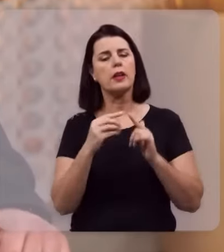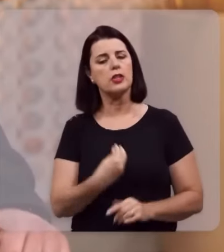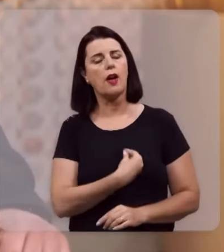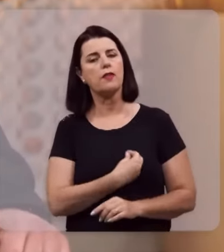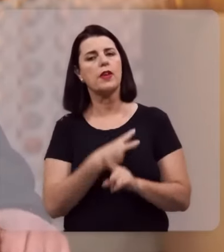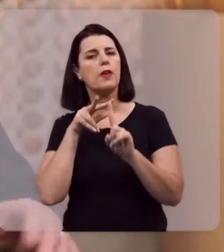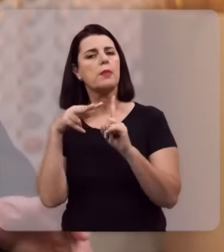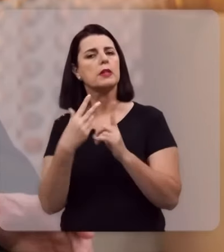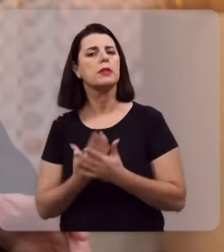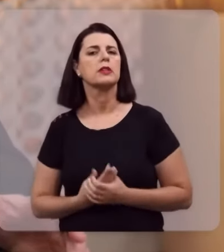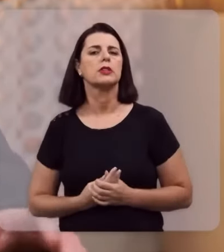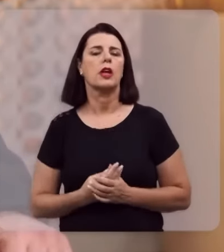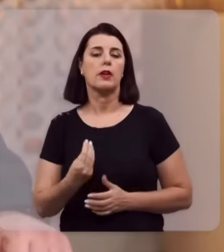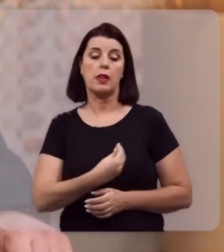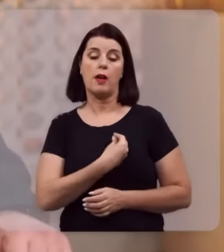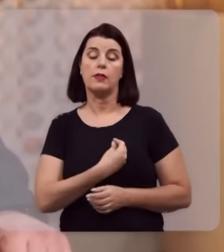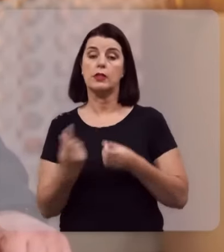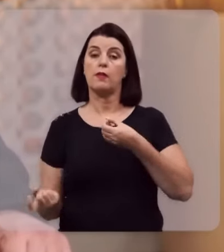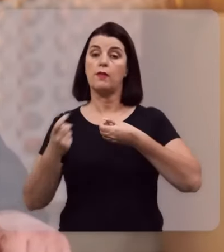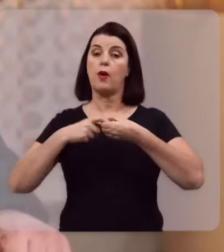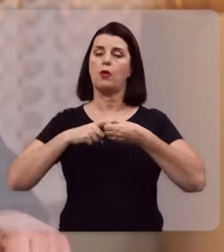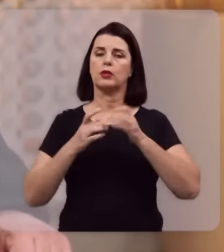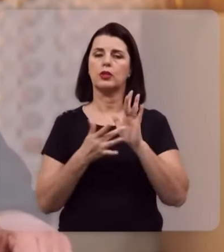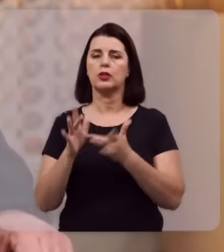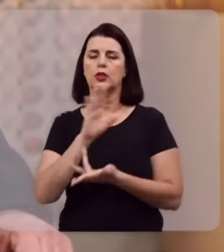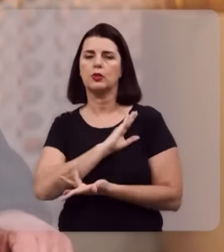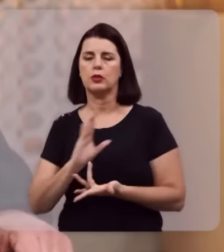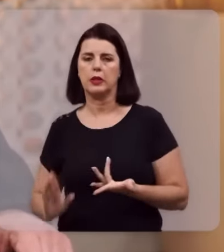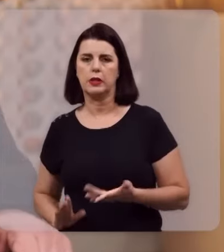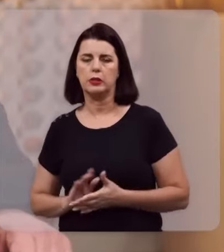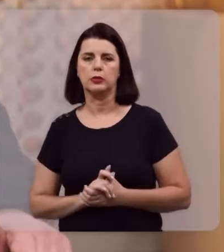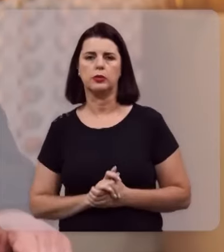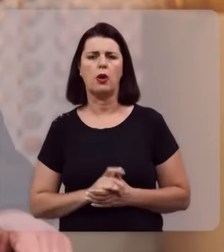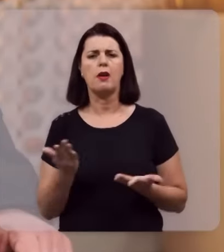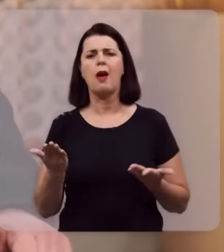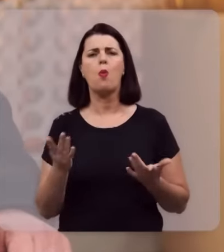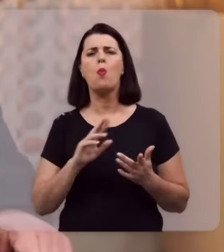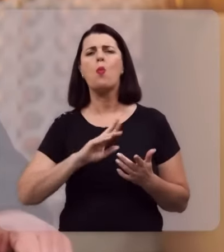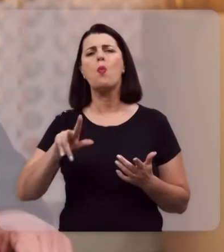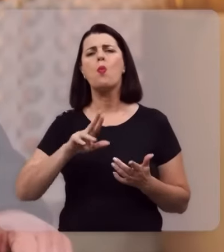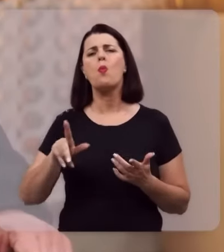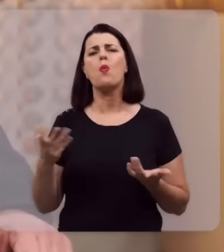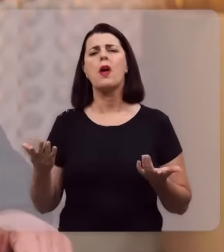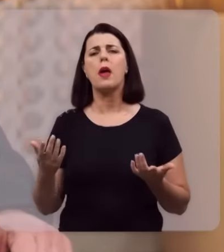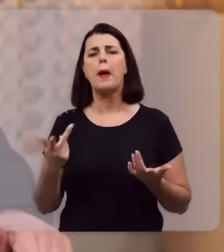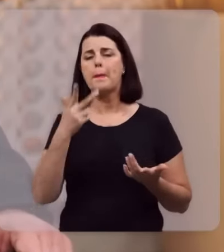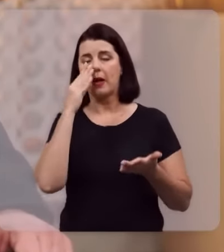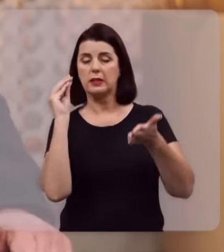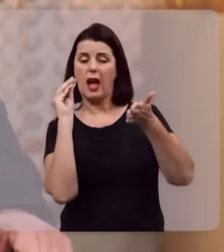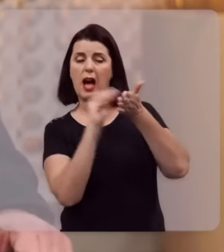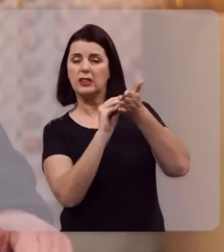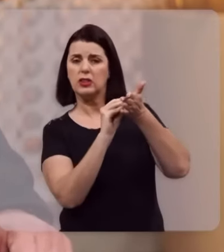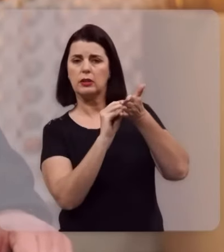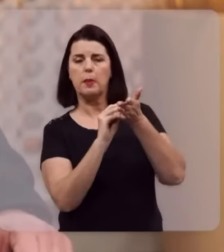vive nessa perspectiva da volta de Jesus. Não é algo, como disse, que se torna uma